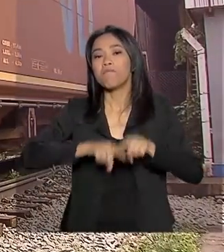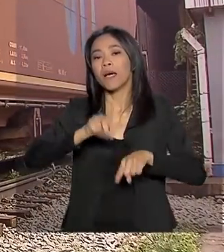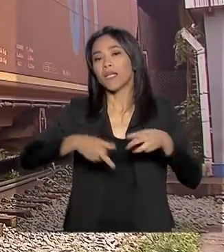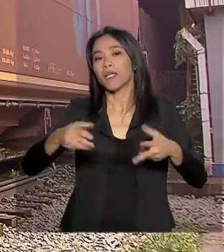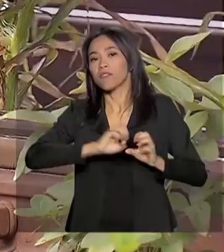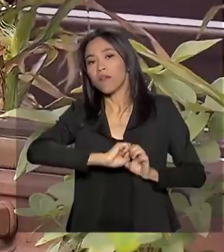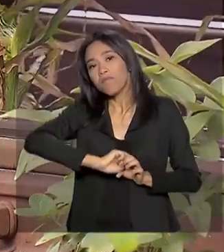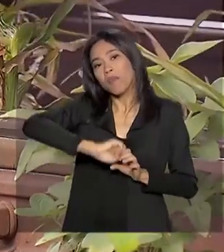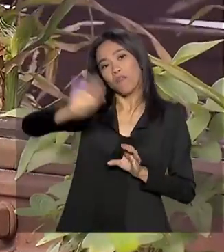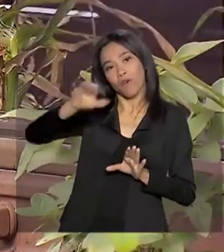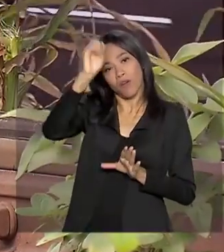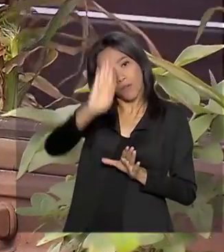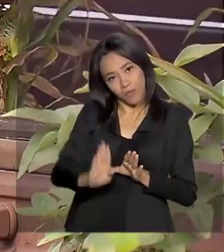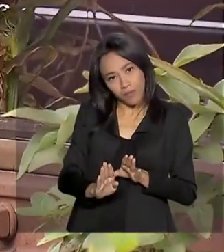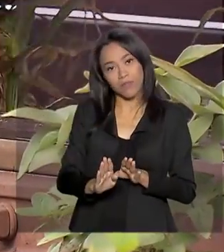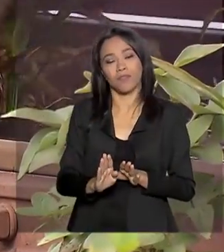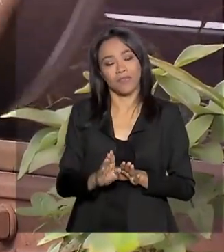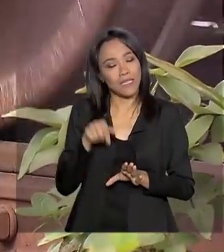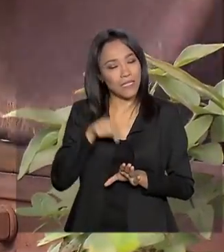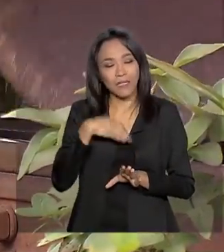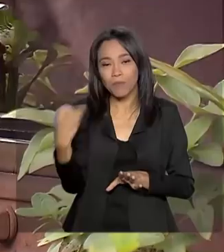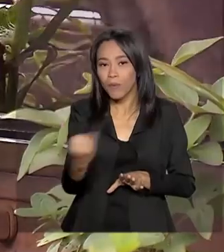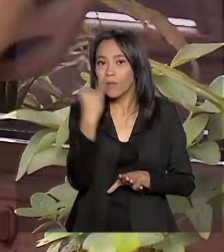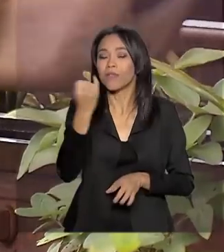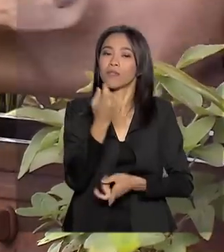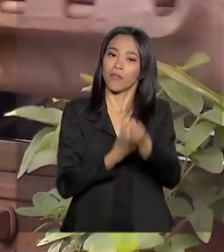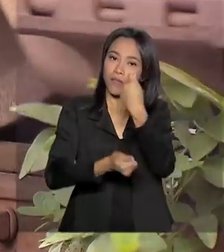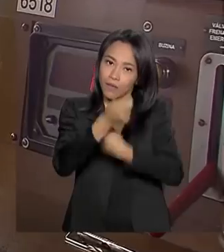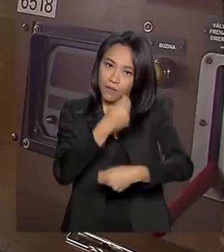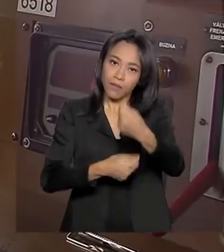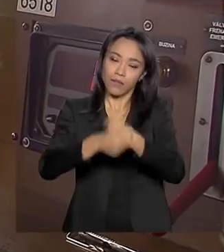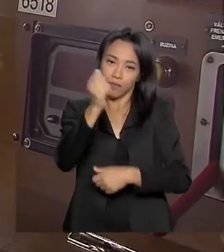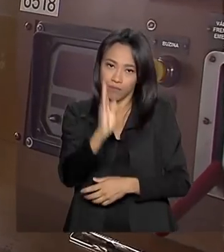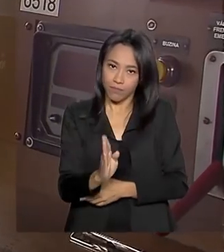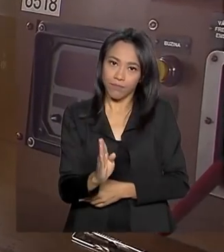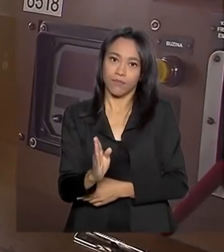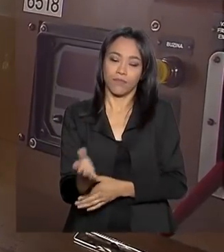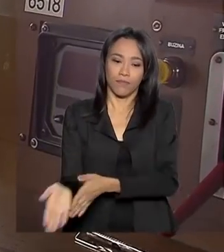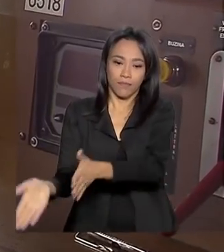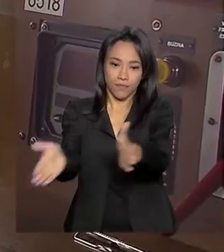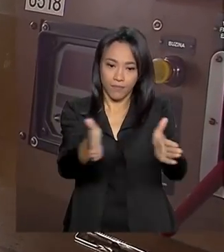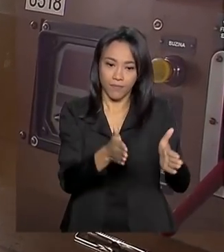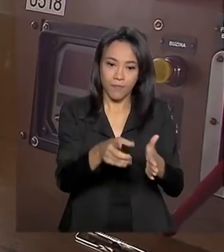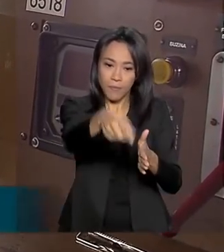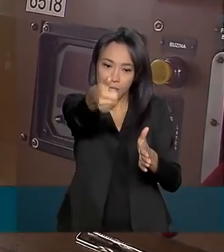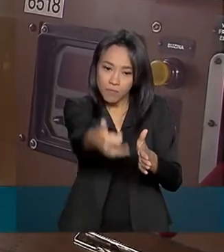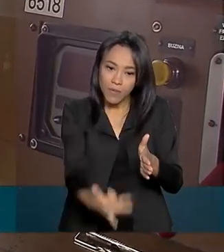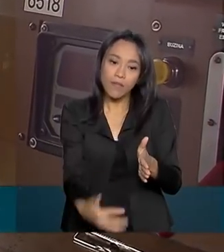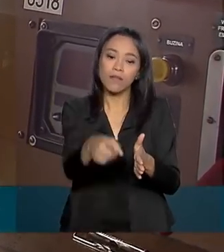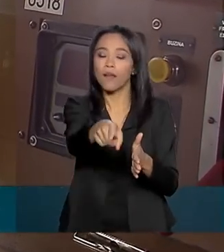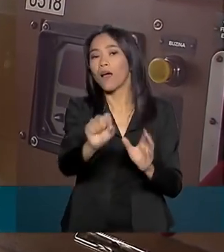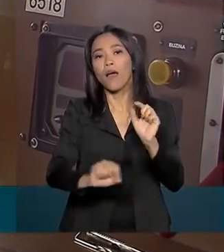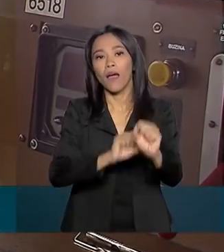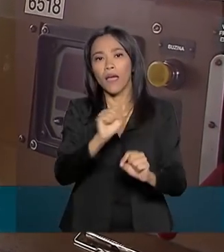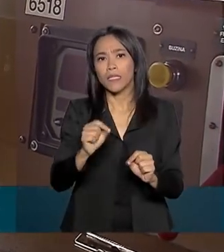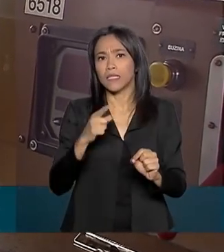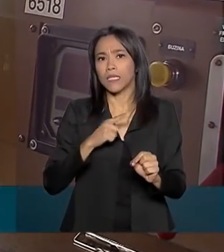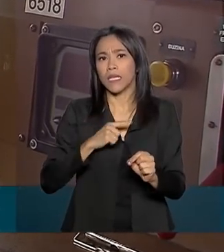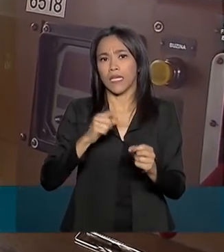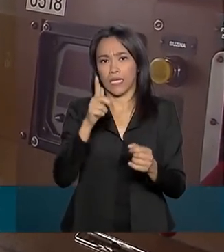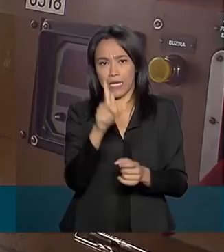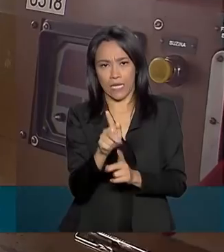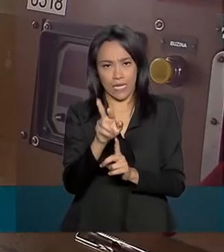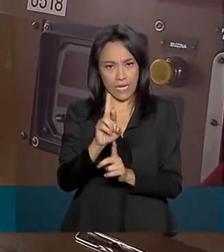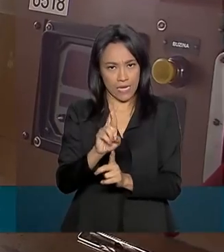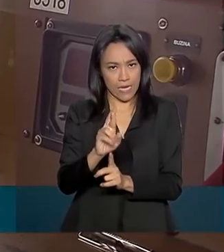importação, importantes para a economia do país. Aqui em QPM a gente trabalha com fluxo de transporte de grãos,